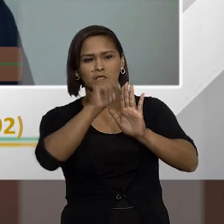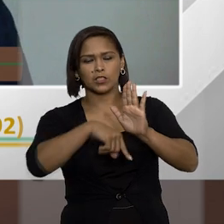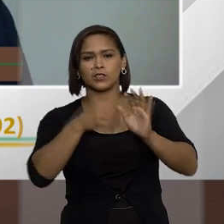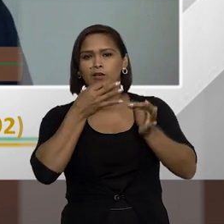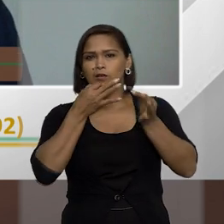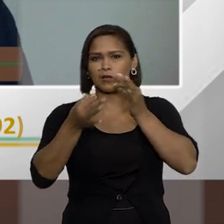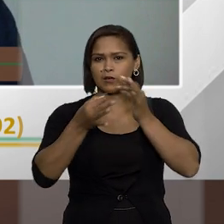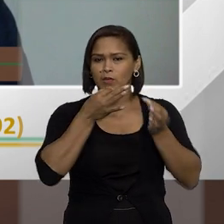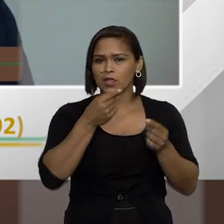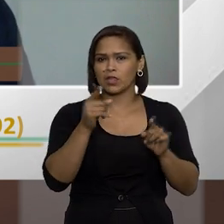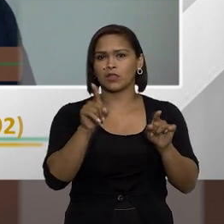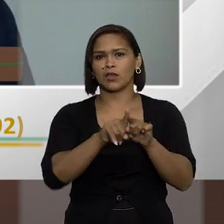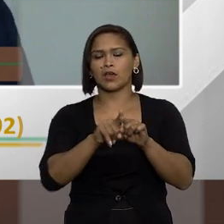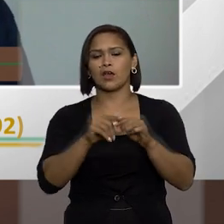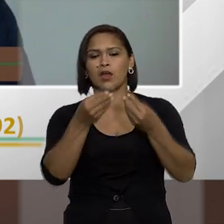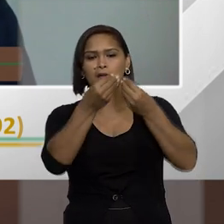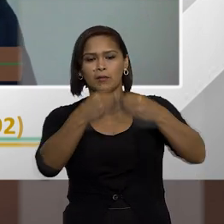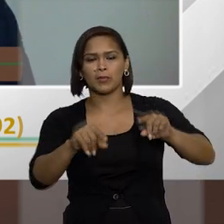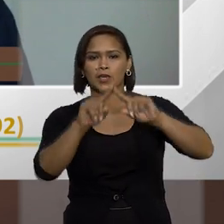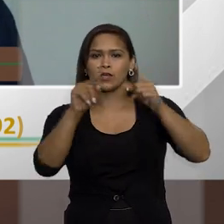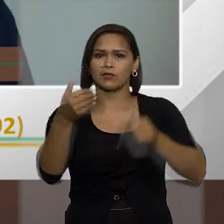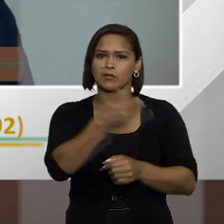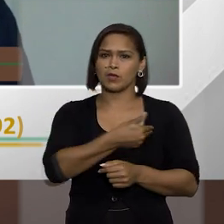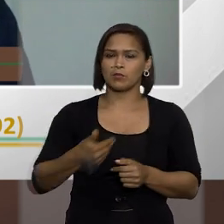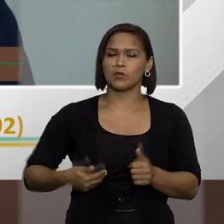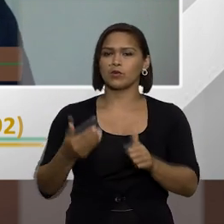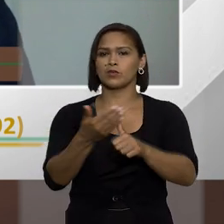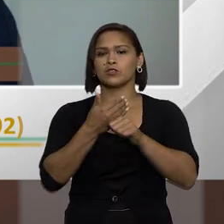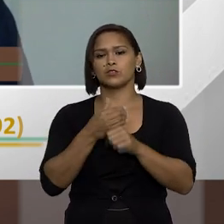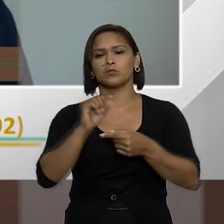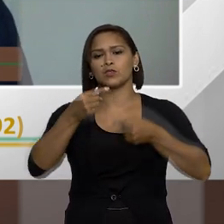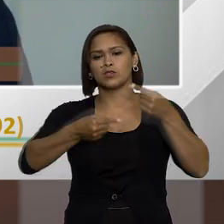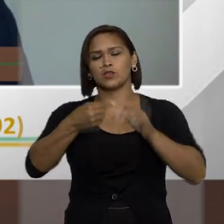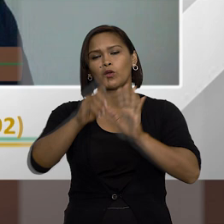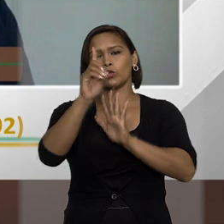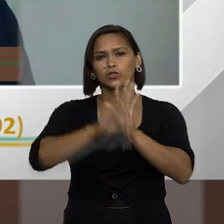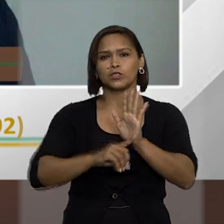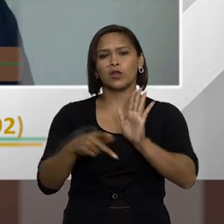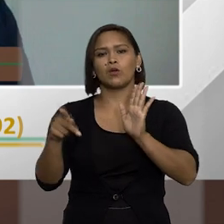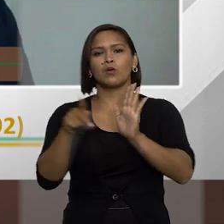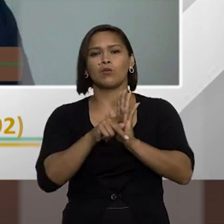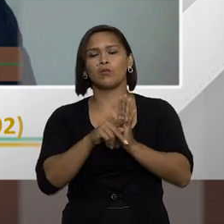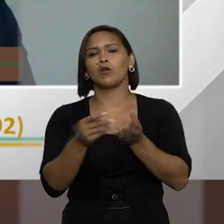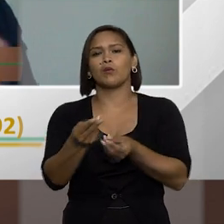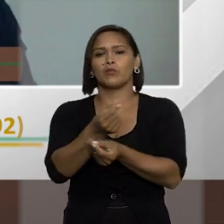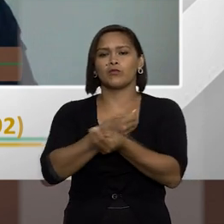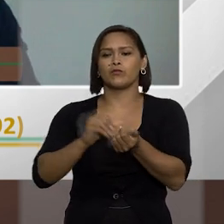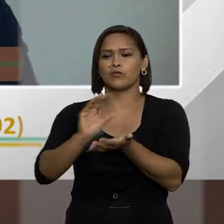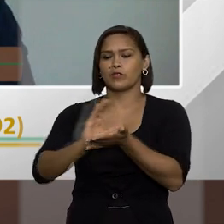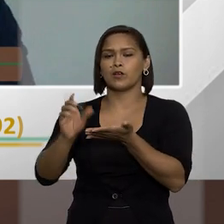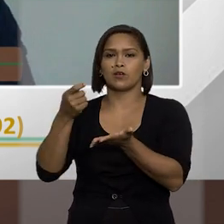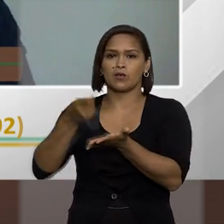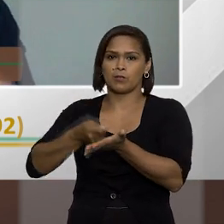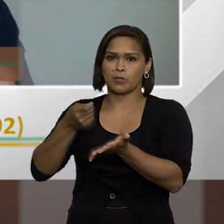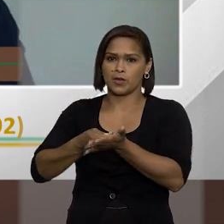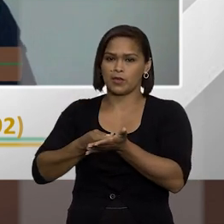estamos comentando seja a perda da função pública a suspensão dos direitos políticos o próprio ressarcimento